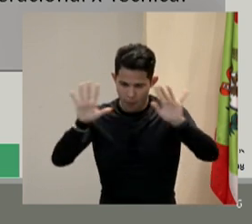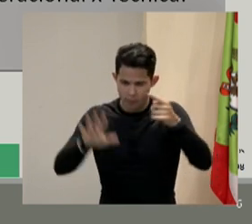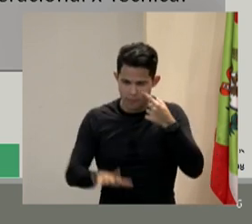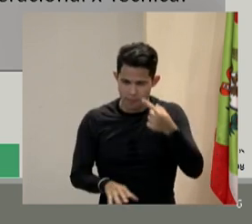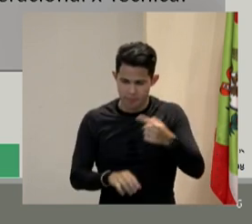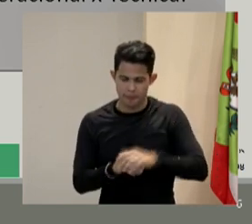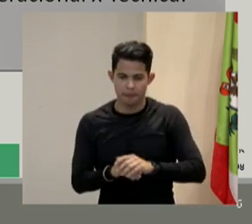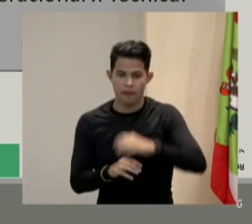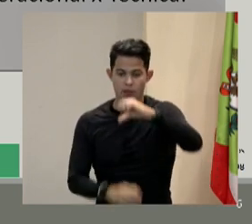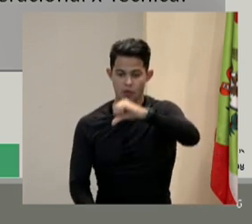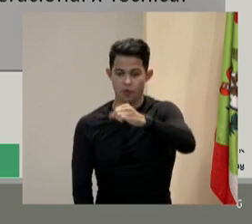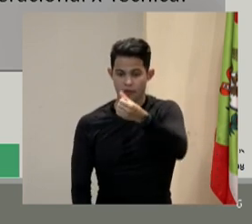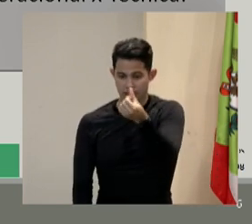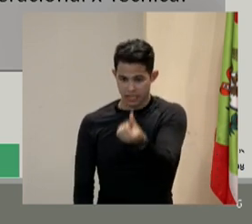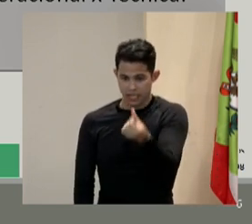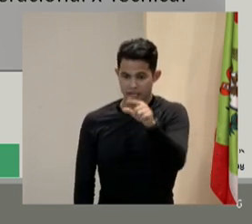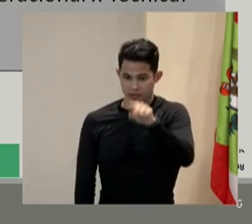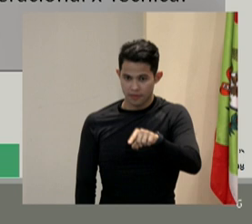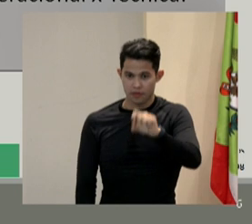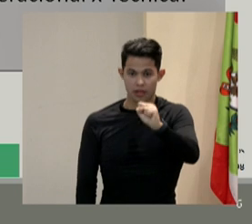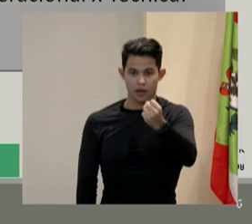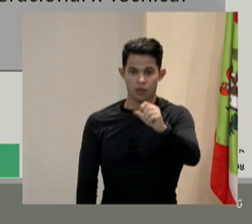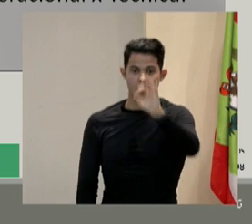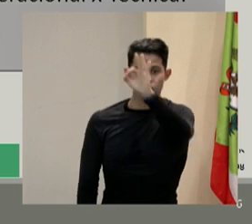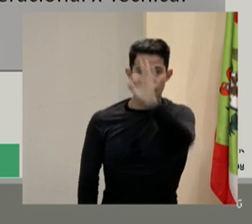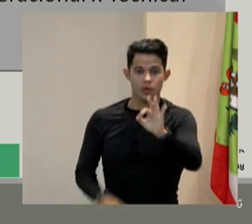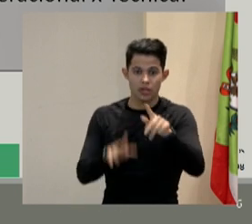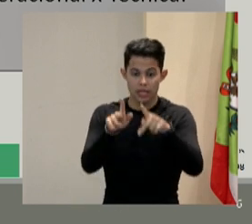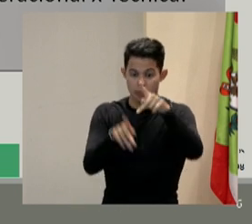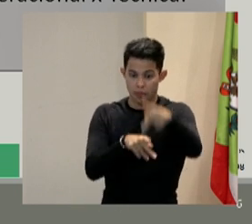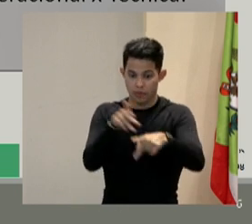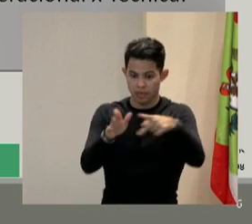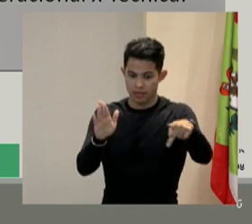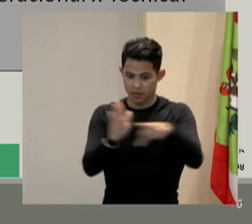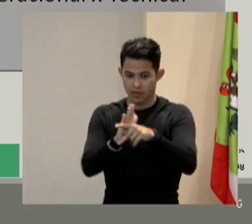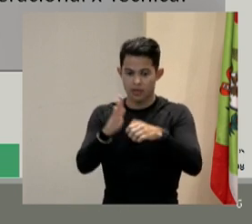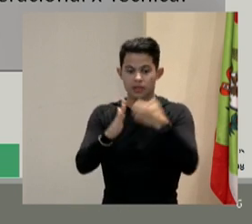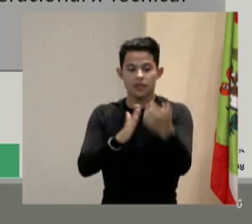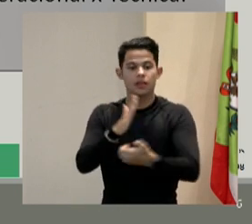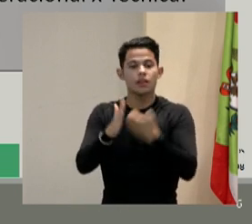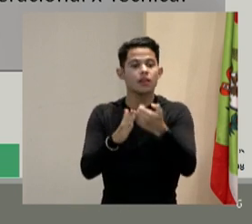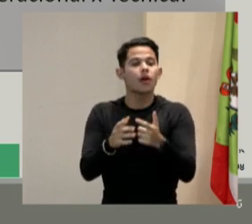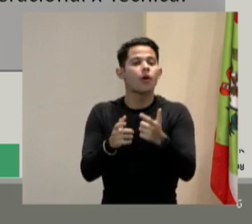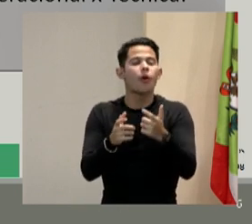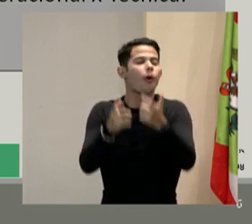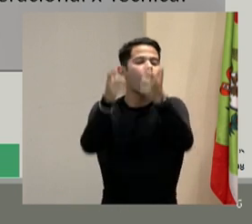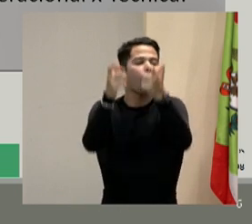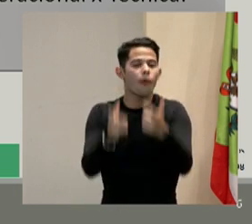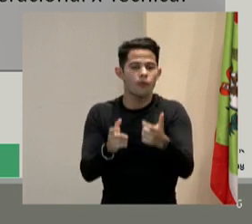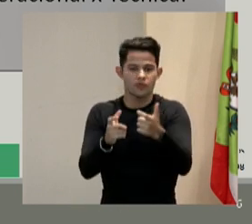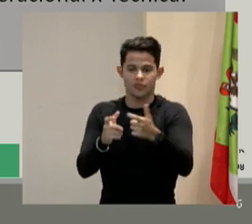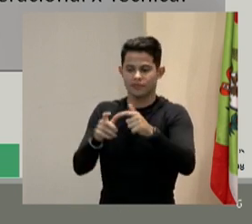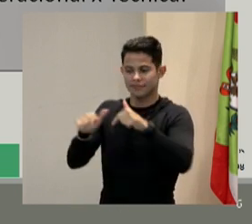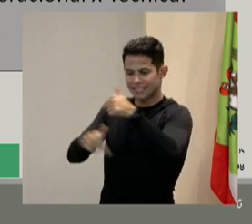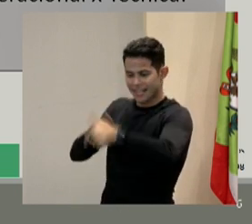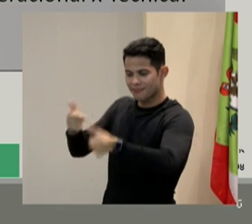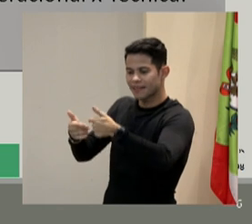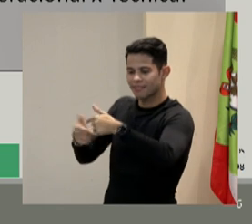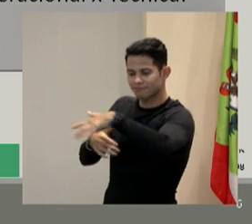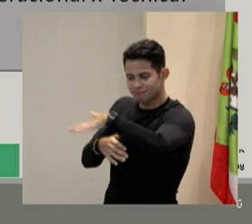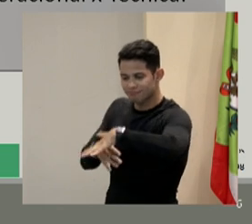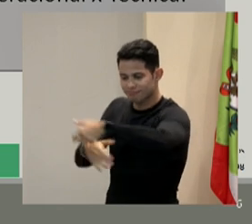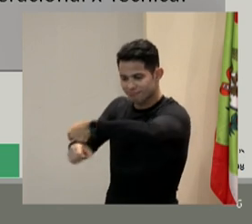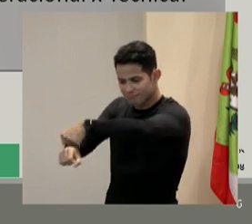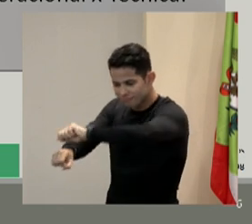96,8% da população dessa empresa estava na área operacional. Isso chamou atenção, porque